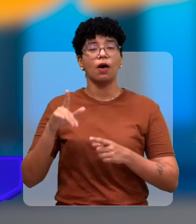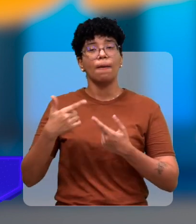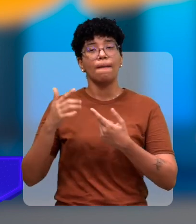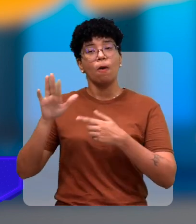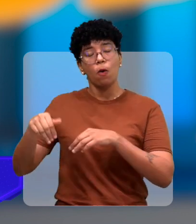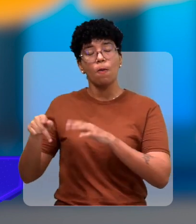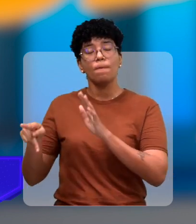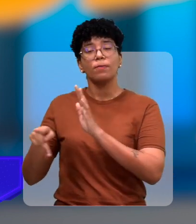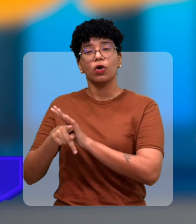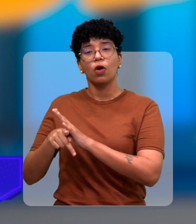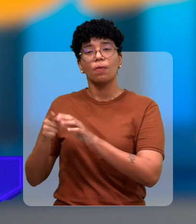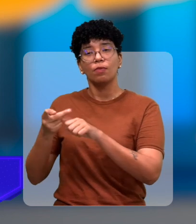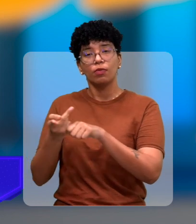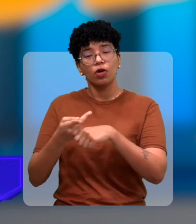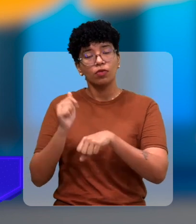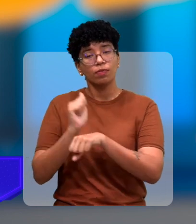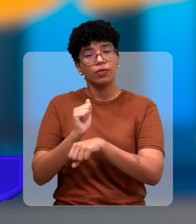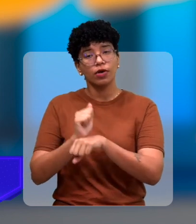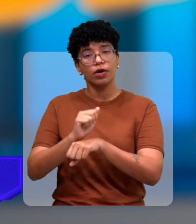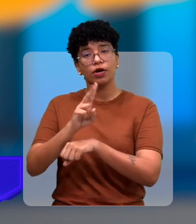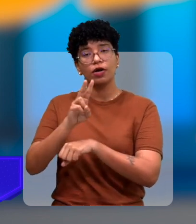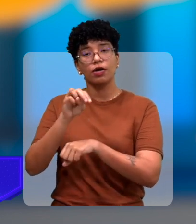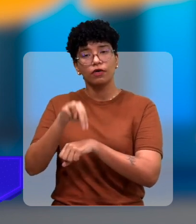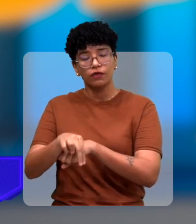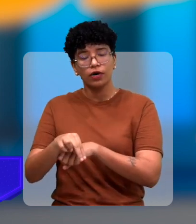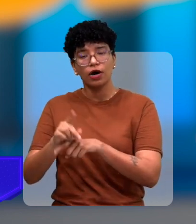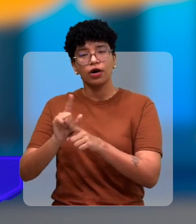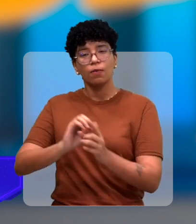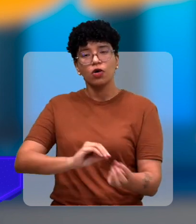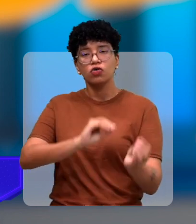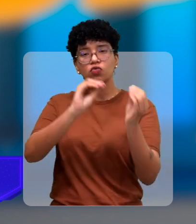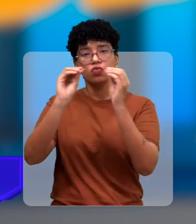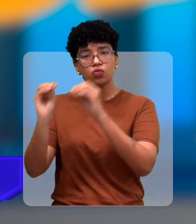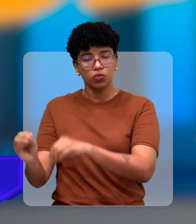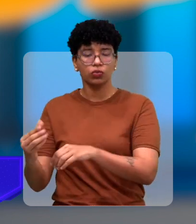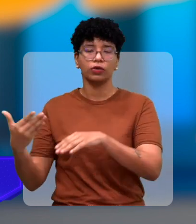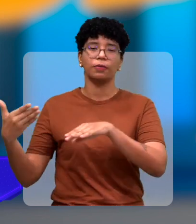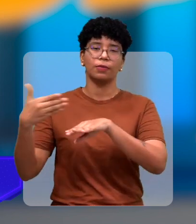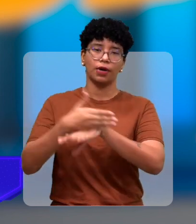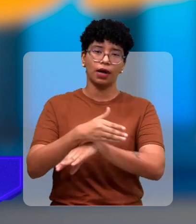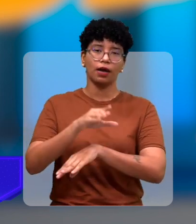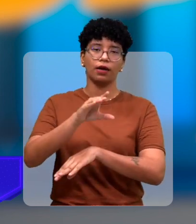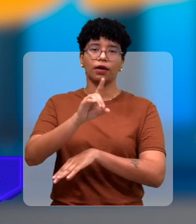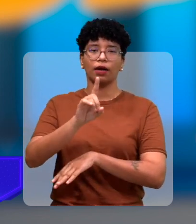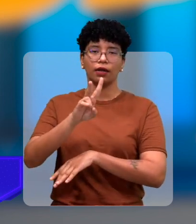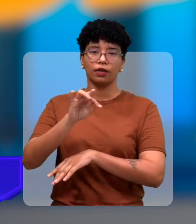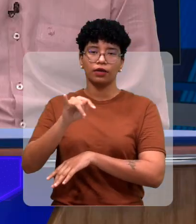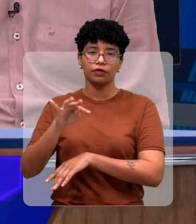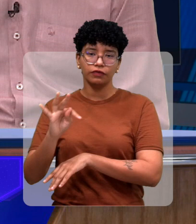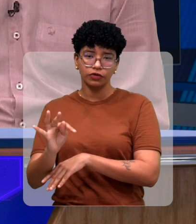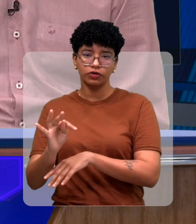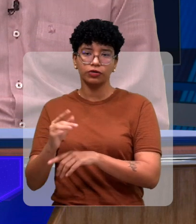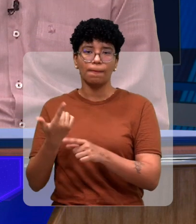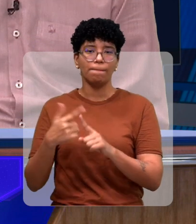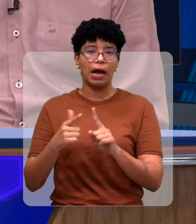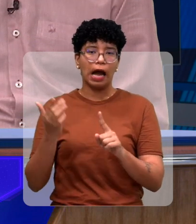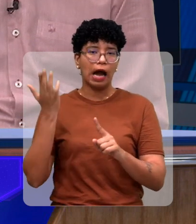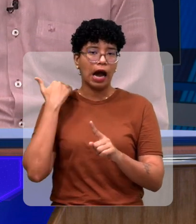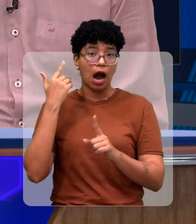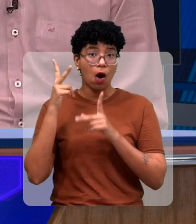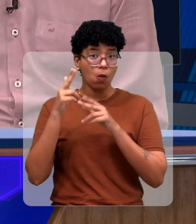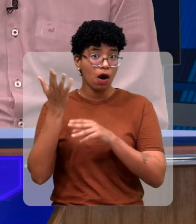e lá pega a van e a van passa na frente da Devist. Só tem essa maneira de chegar, mas não de chegar. Como